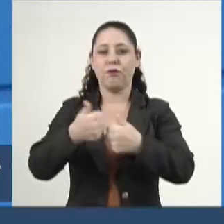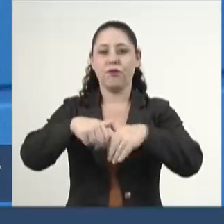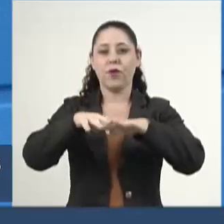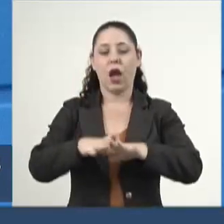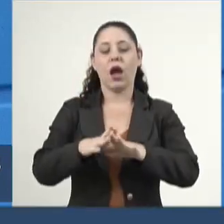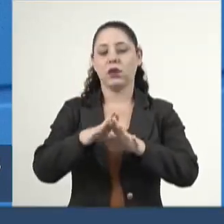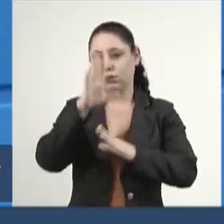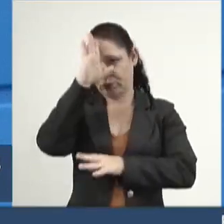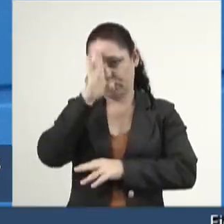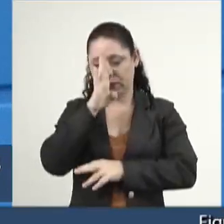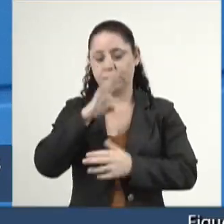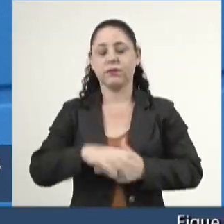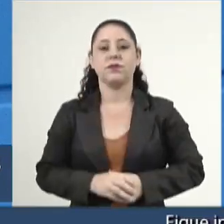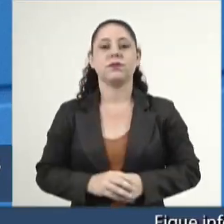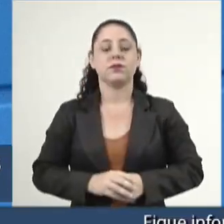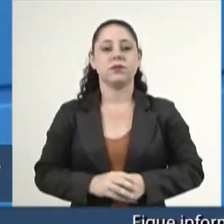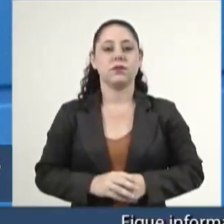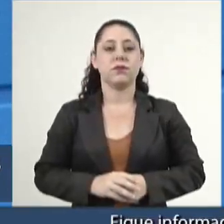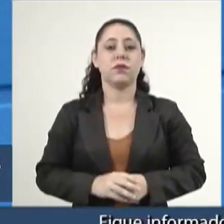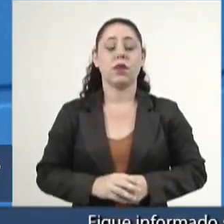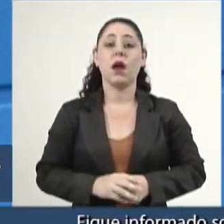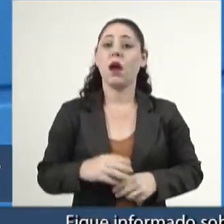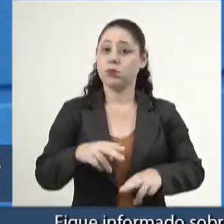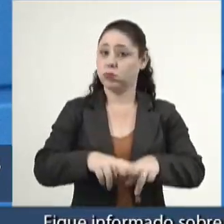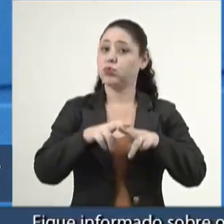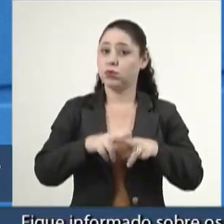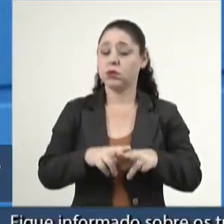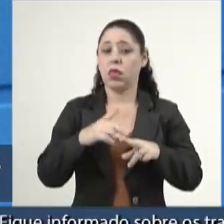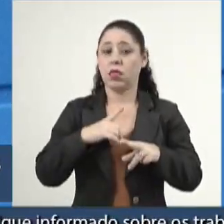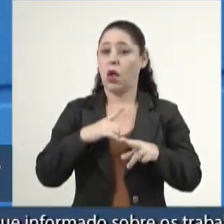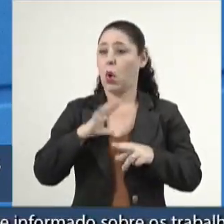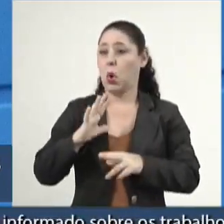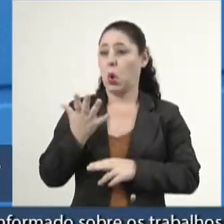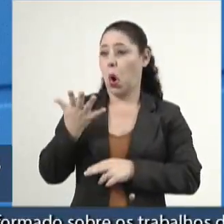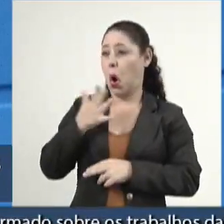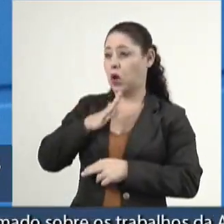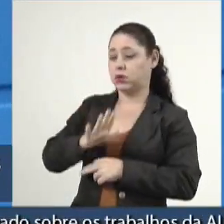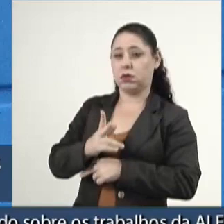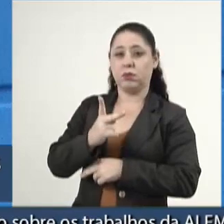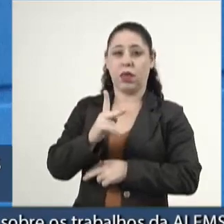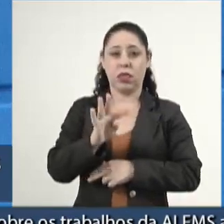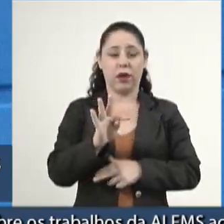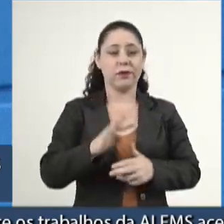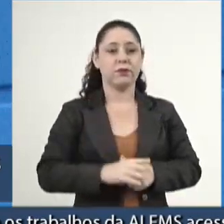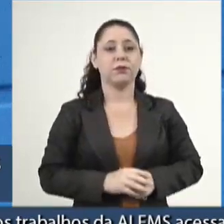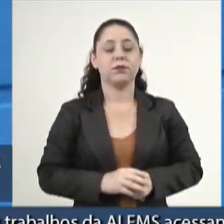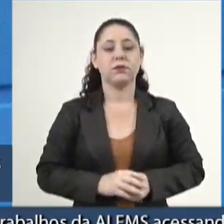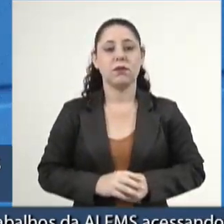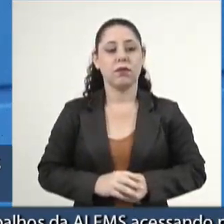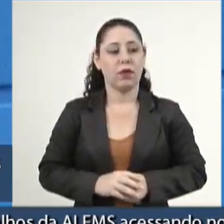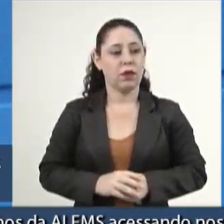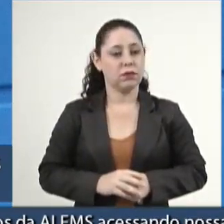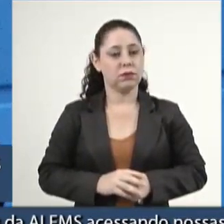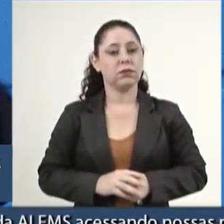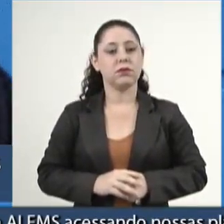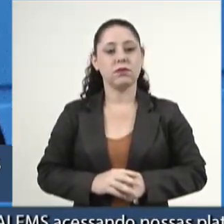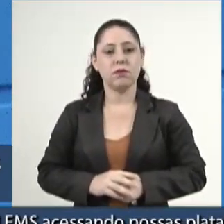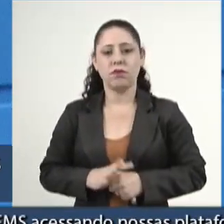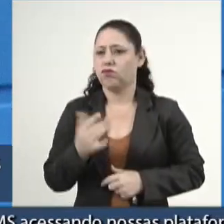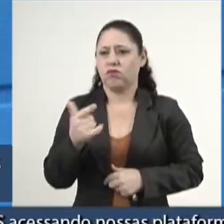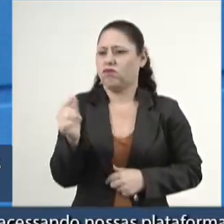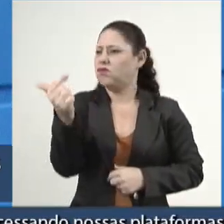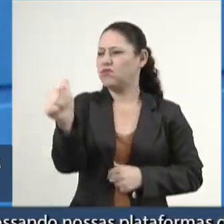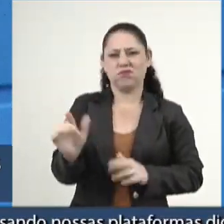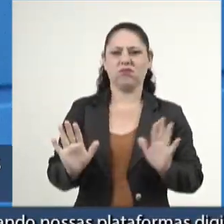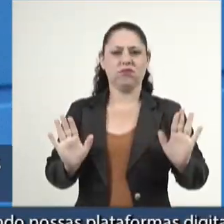isentas. Exatamente por isso que eles odeiam o PT. Exatamente. Para me concluir, não tenho, não tem